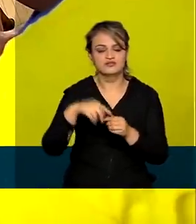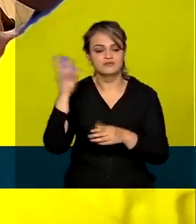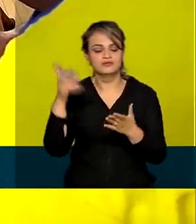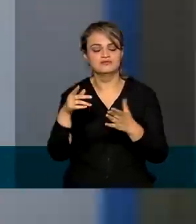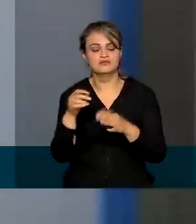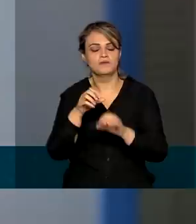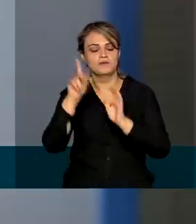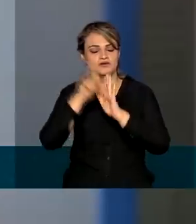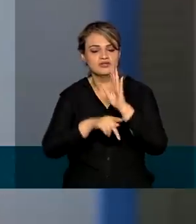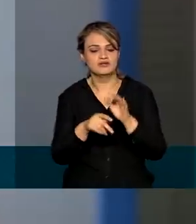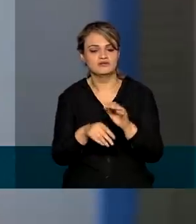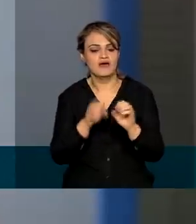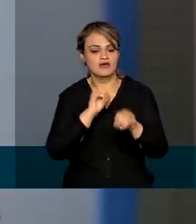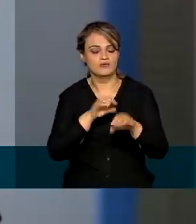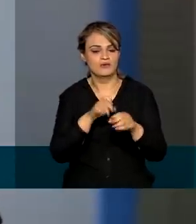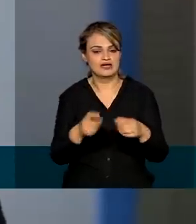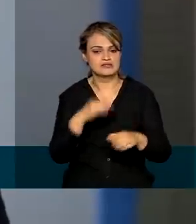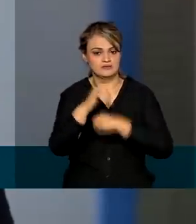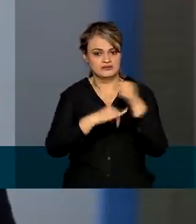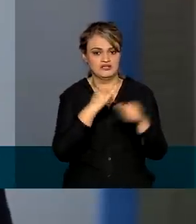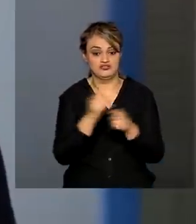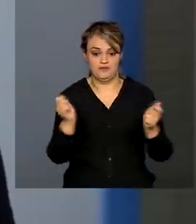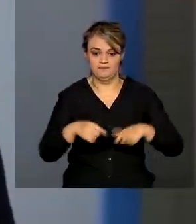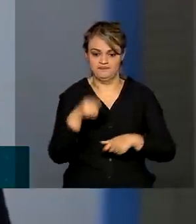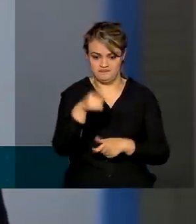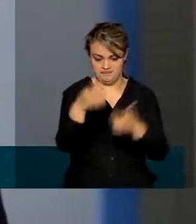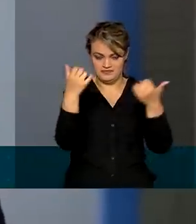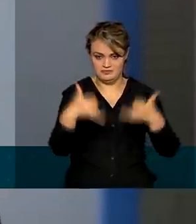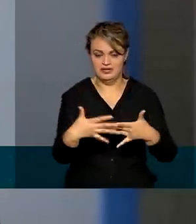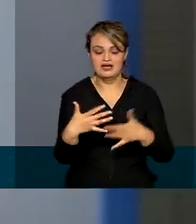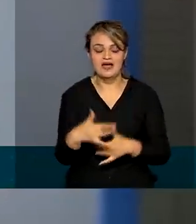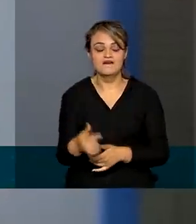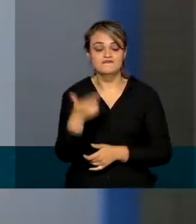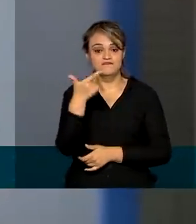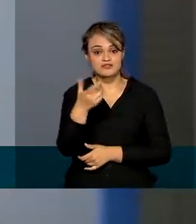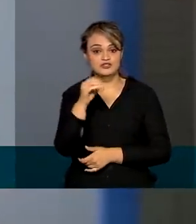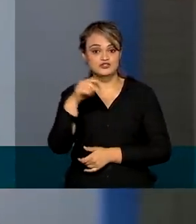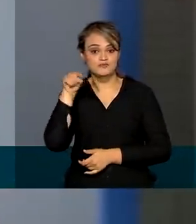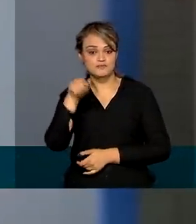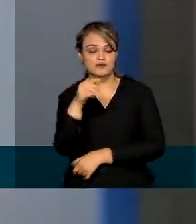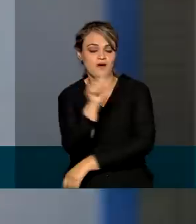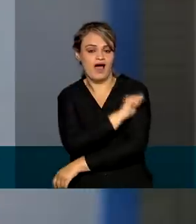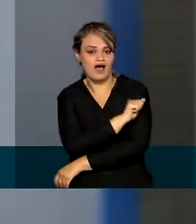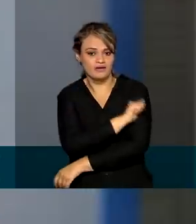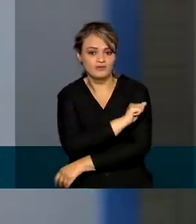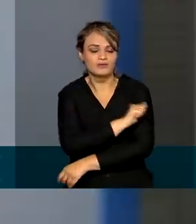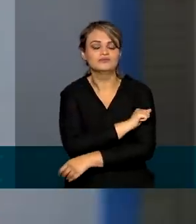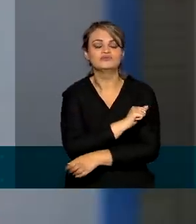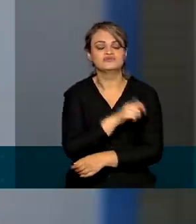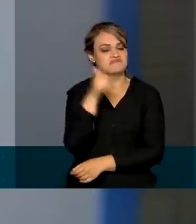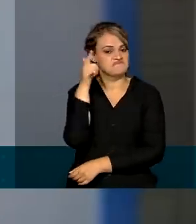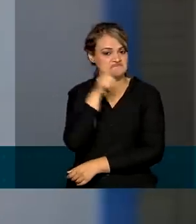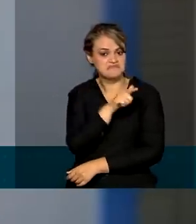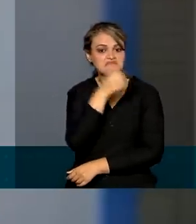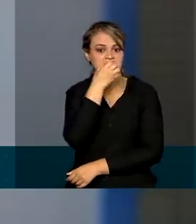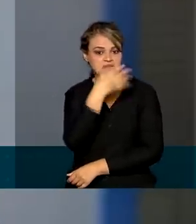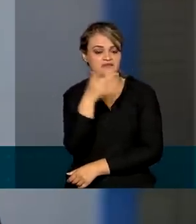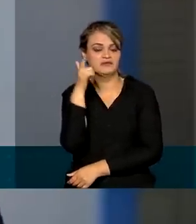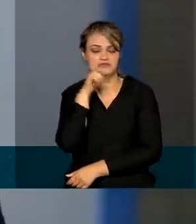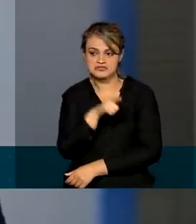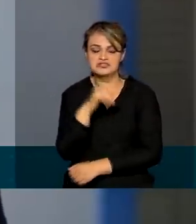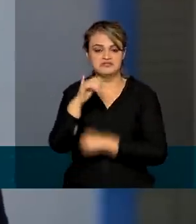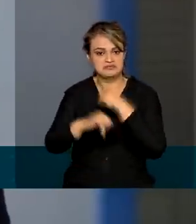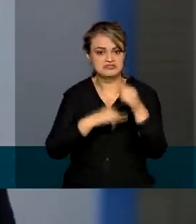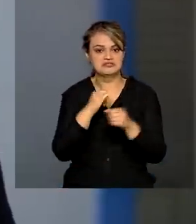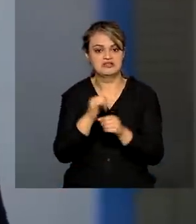Conectada. Nós temos em nossa rede municipal mais de 20 mil alunos que serão diretamente beneficiados com estes dois